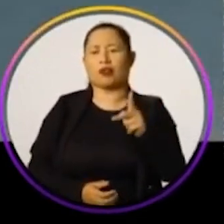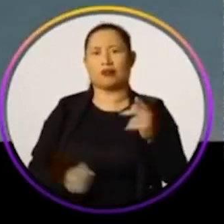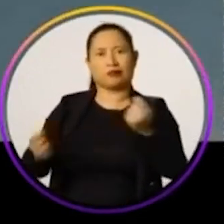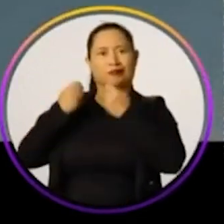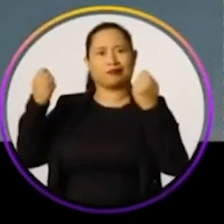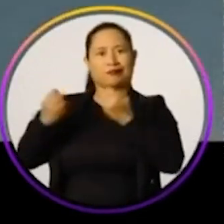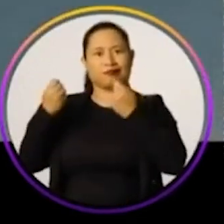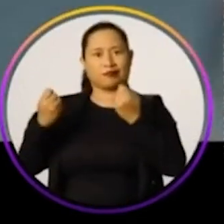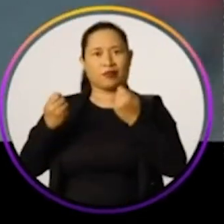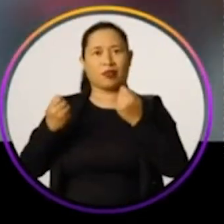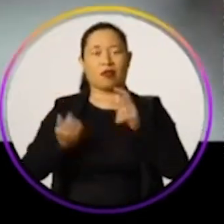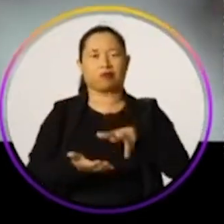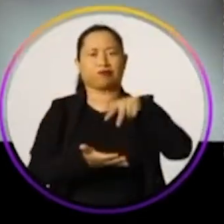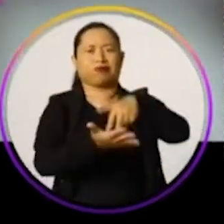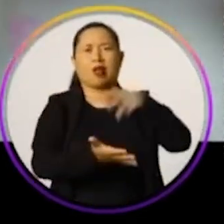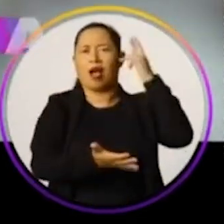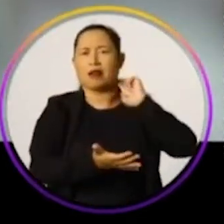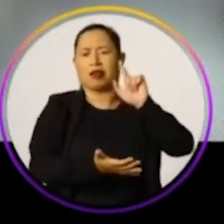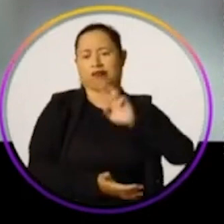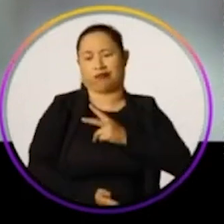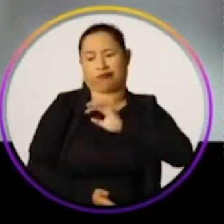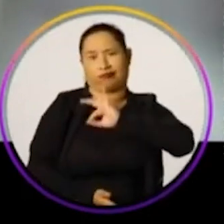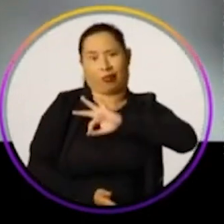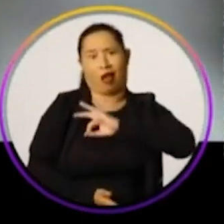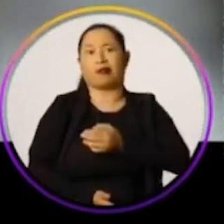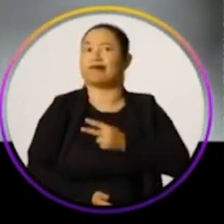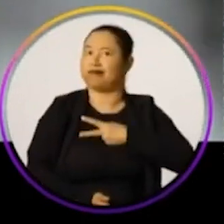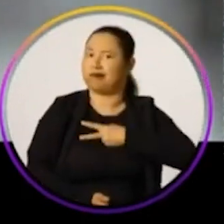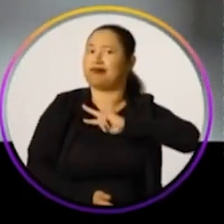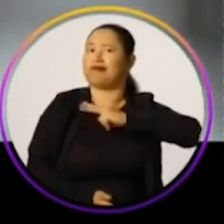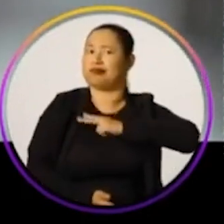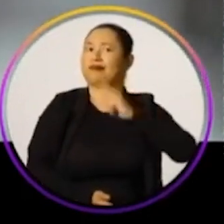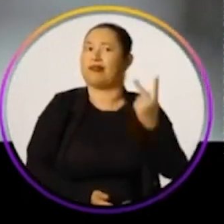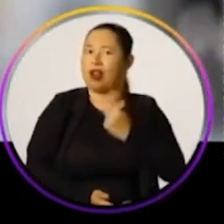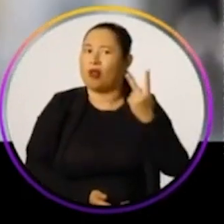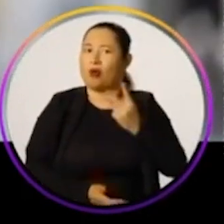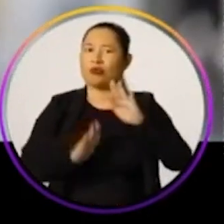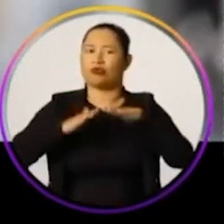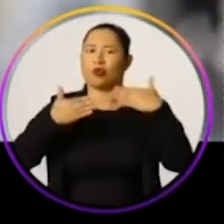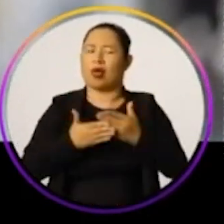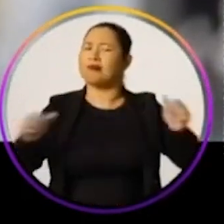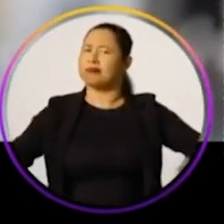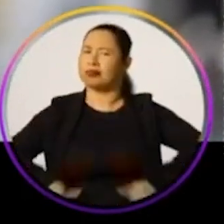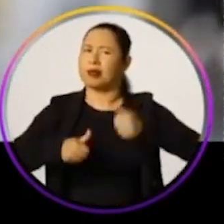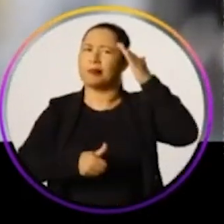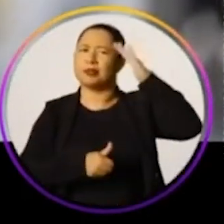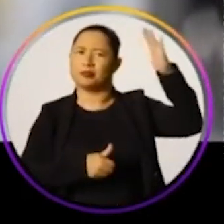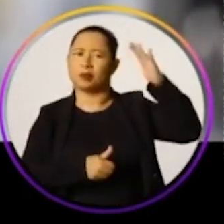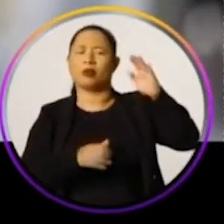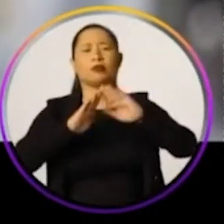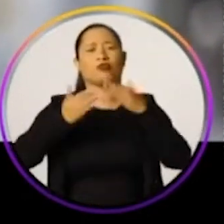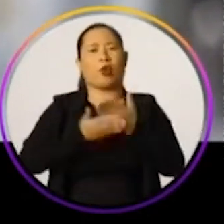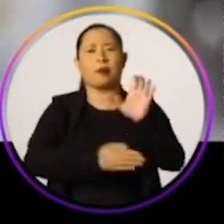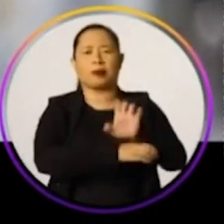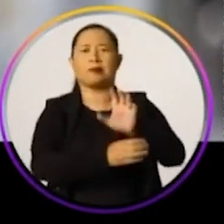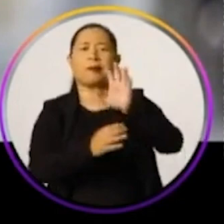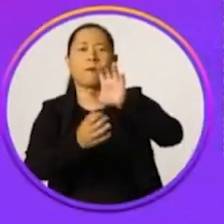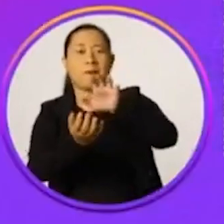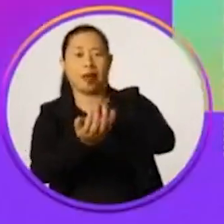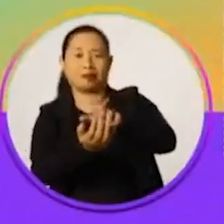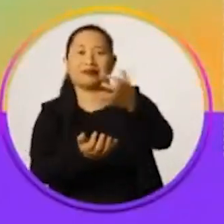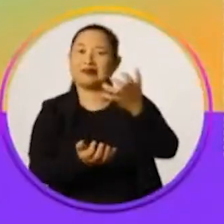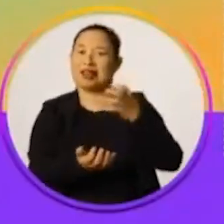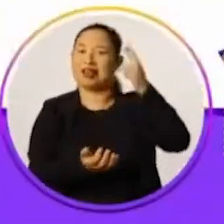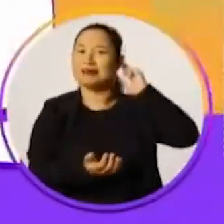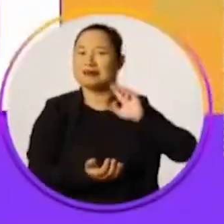da rede municipal de Caruaru. Depois de Raquel, realmente o salário foi bem mais valorizado. As escolas tiveram melhorias, principalmente as creches.